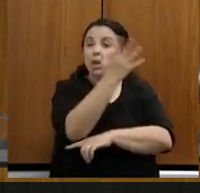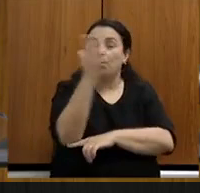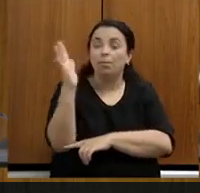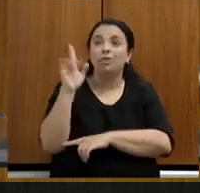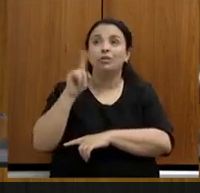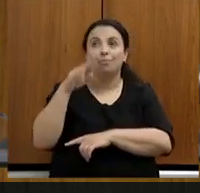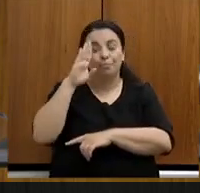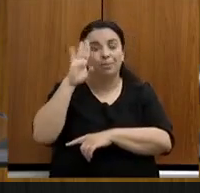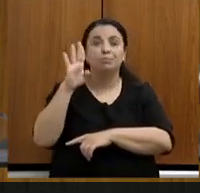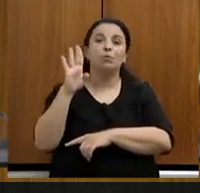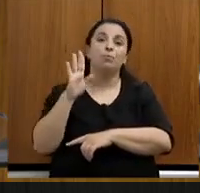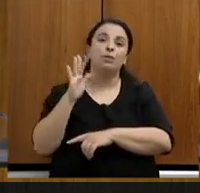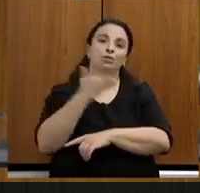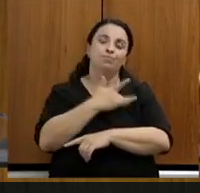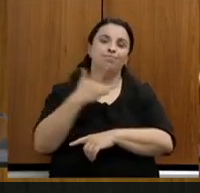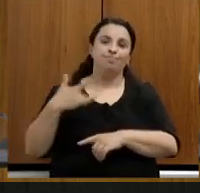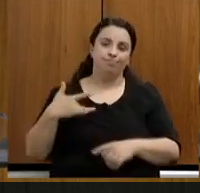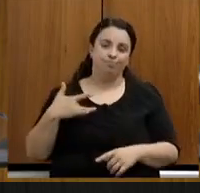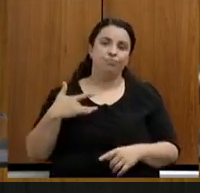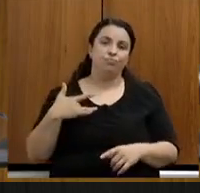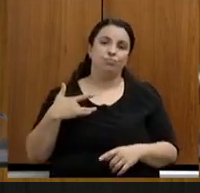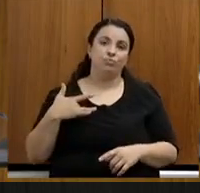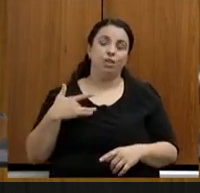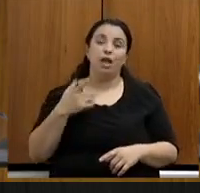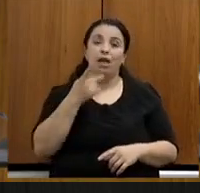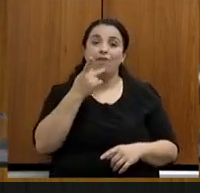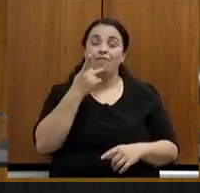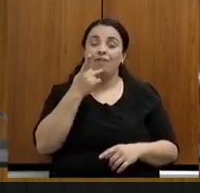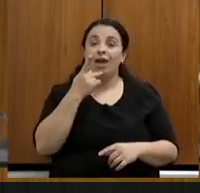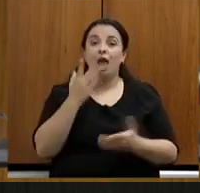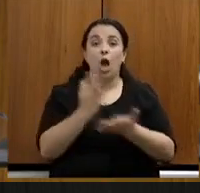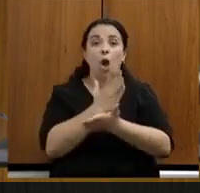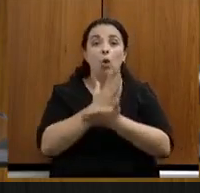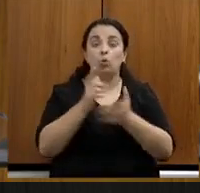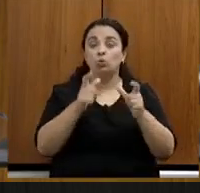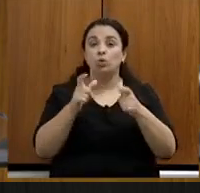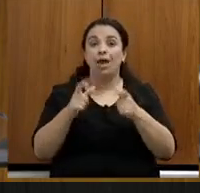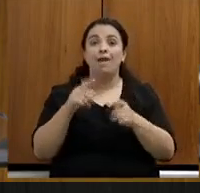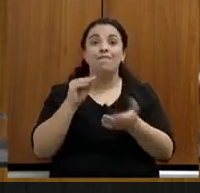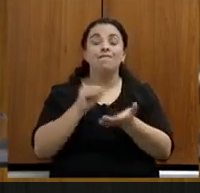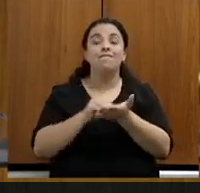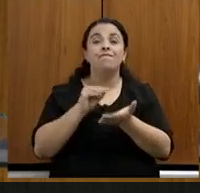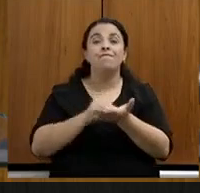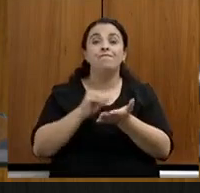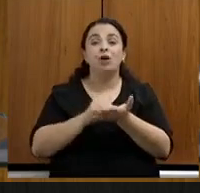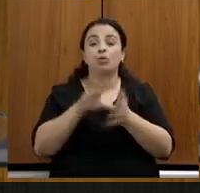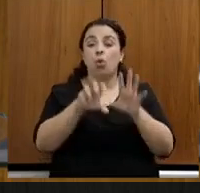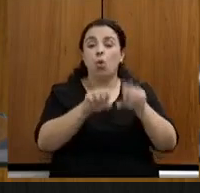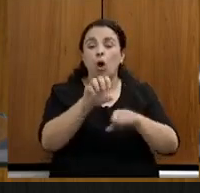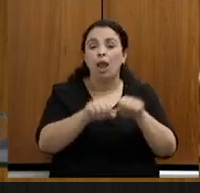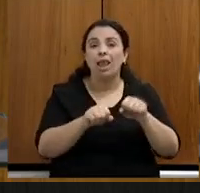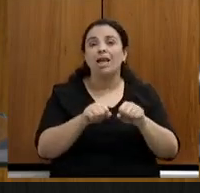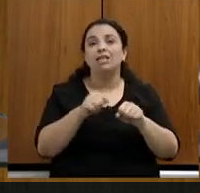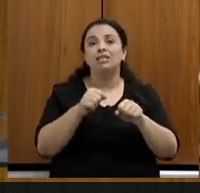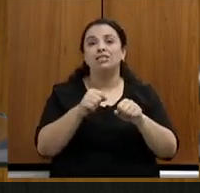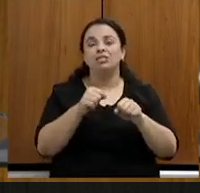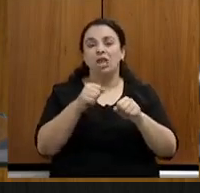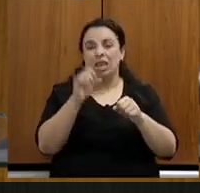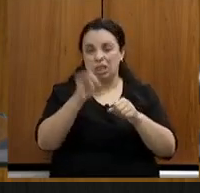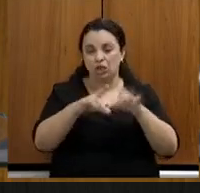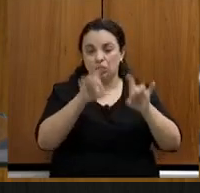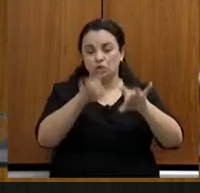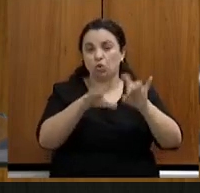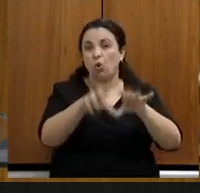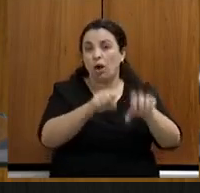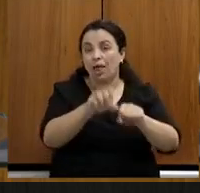áreas onde a gente não tem muitas vezes a coleta e tratamento de esgoto, e como que isso impacta indicadores importantes para a qualidade de vida da nossa